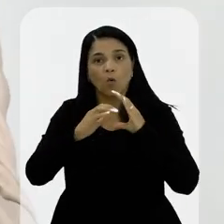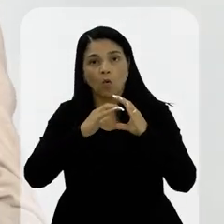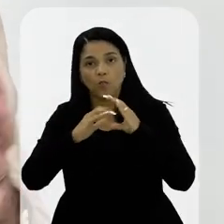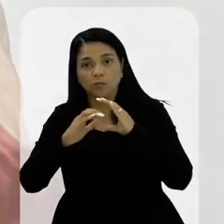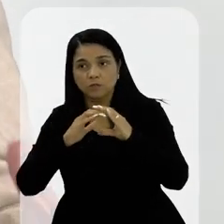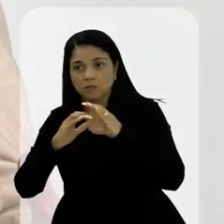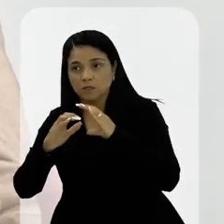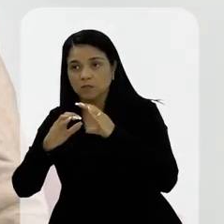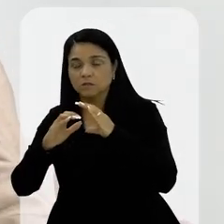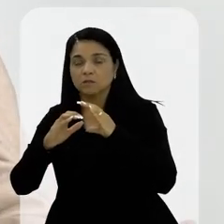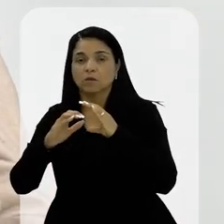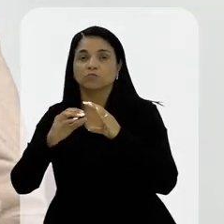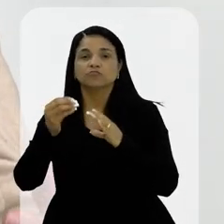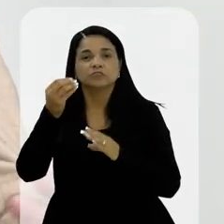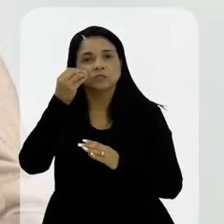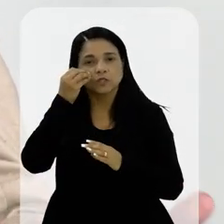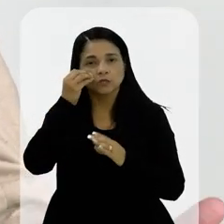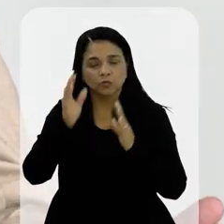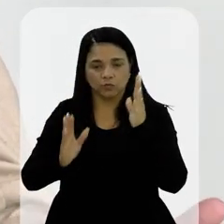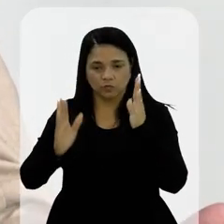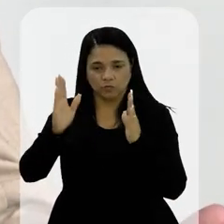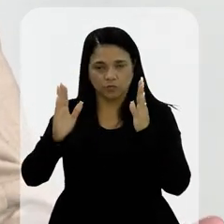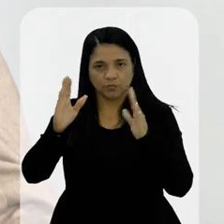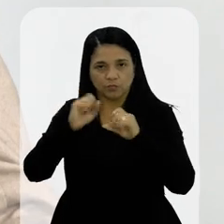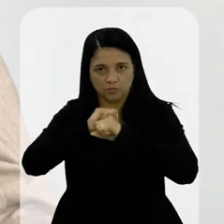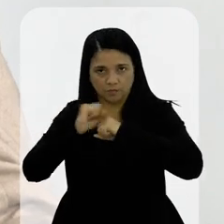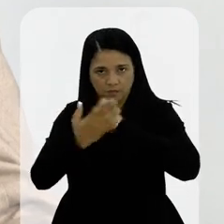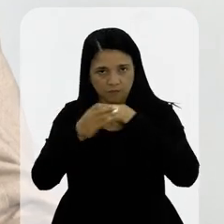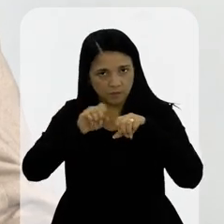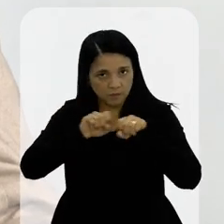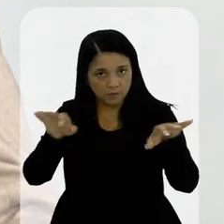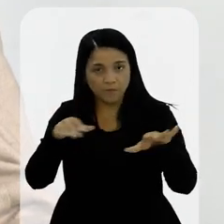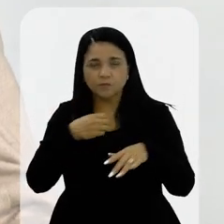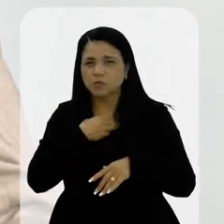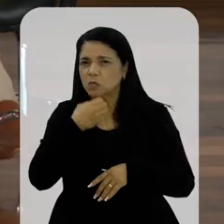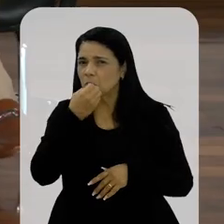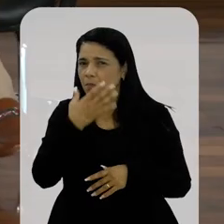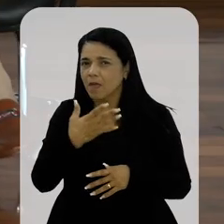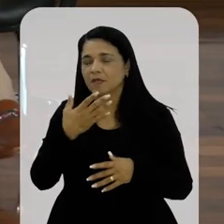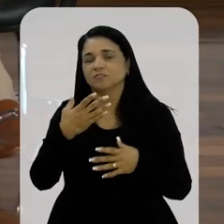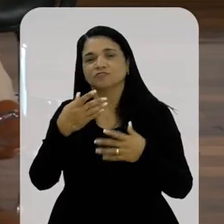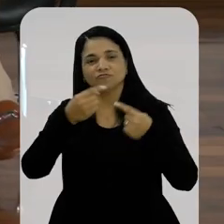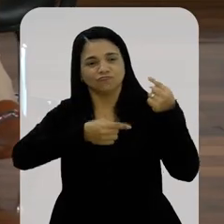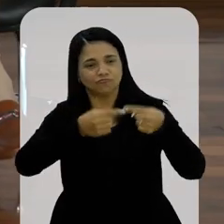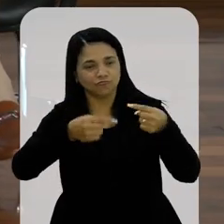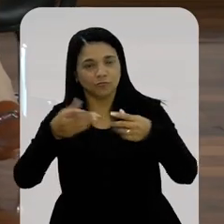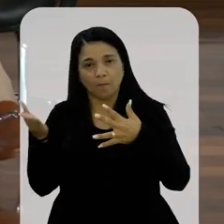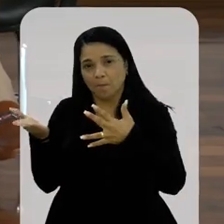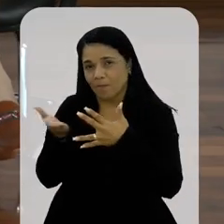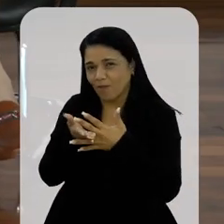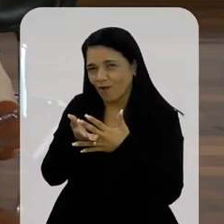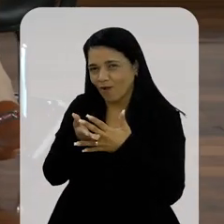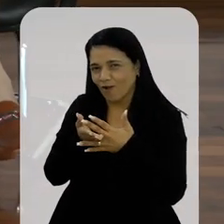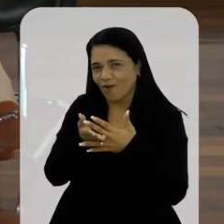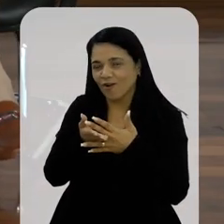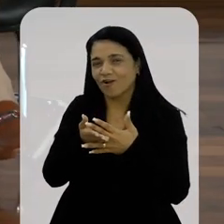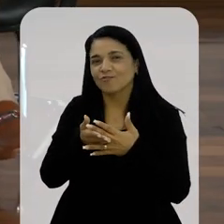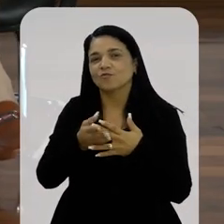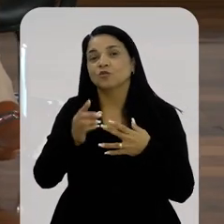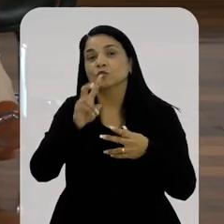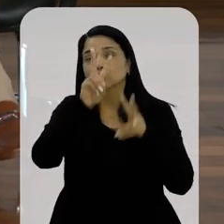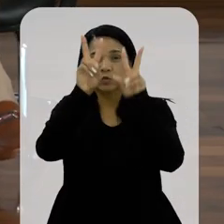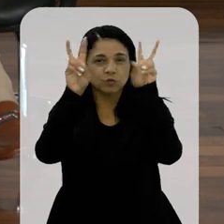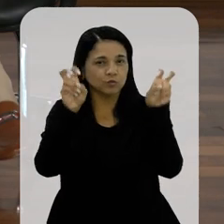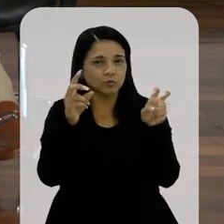uma comunicação maior que se tentou esboçar durante a pandemia. Bom, muito bem. gente tratou aqui, nesse